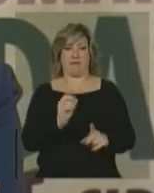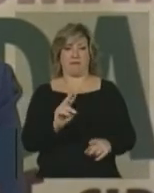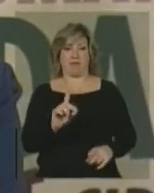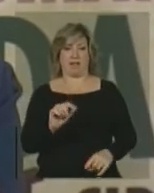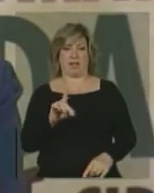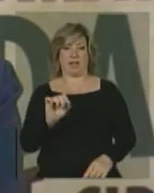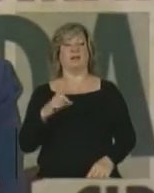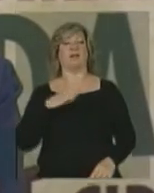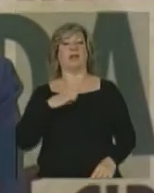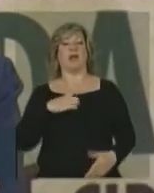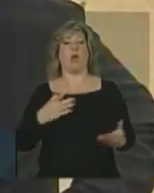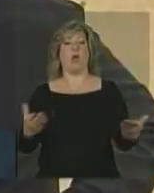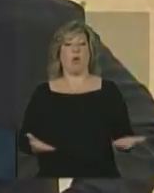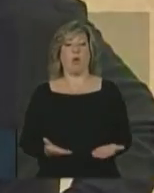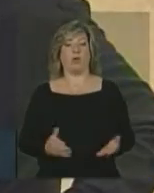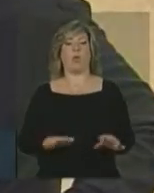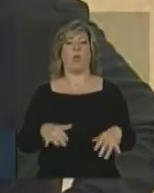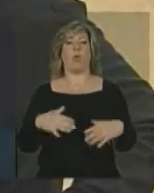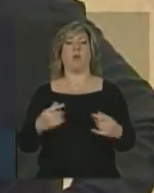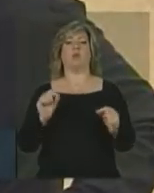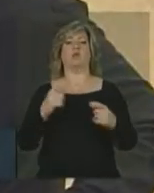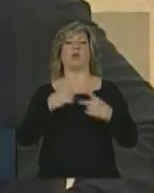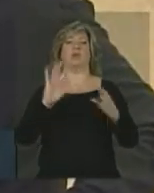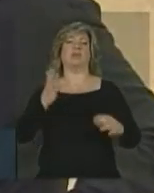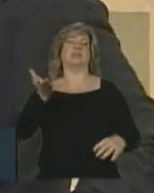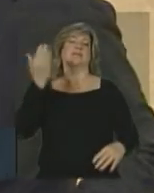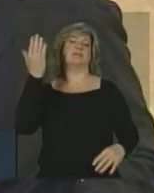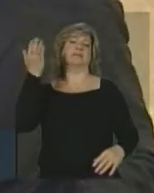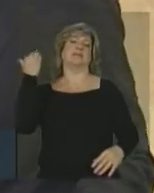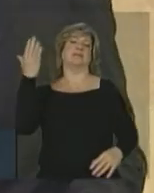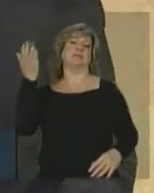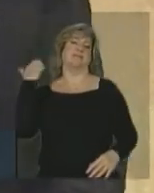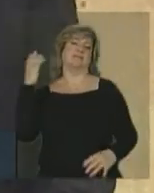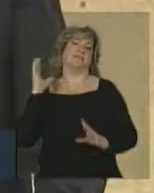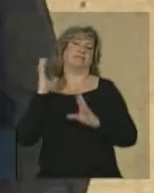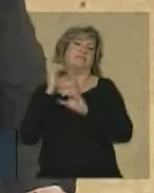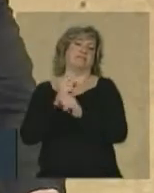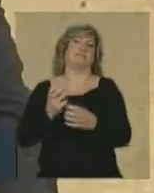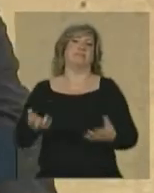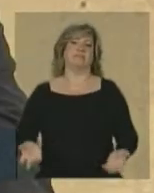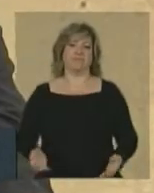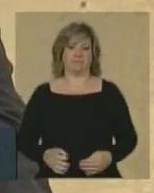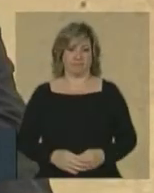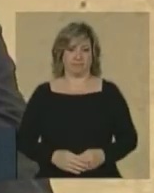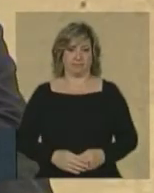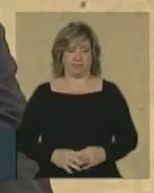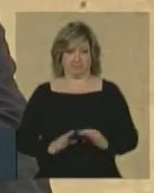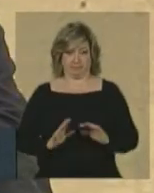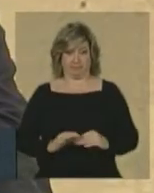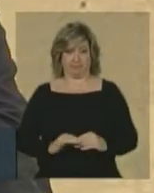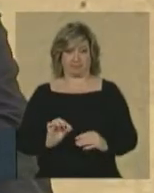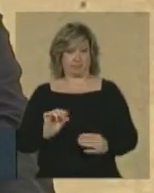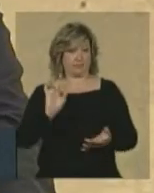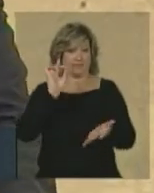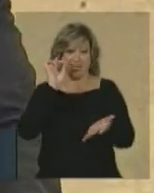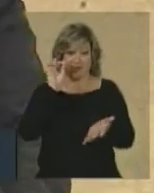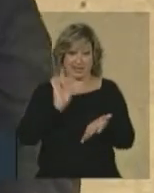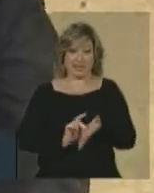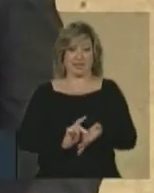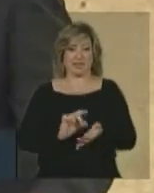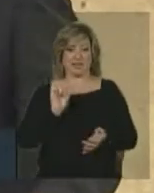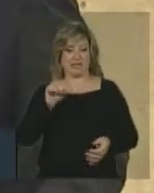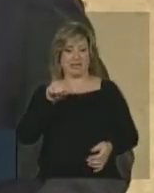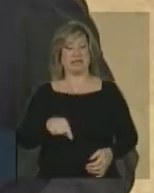os fatos já se foram, quando o tempo já percorreu? Ora, Sra. Presidenta, a verdade em si tem um